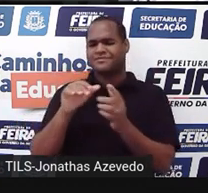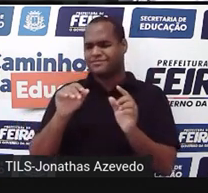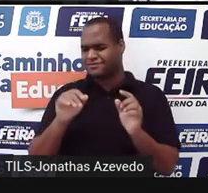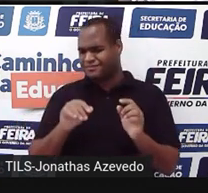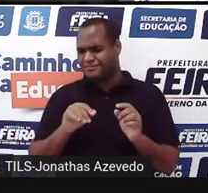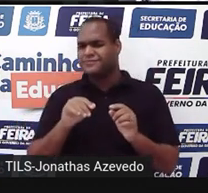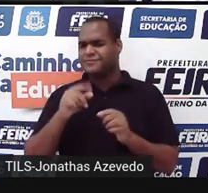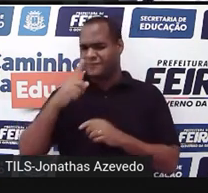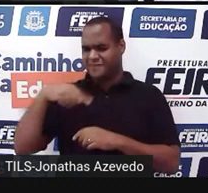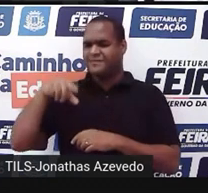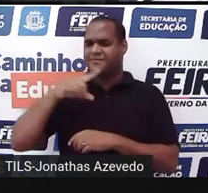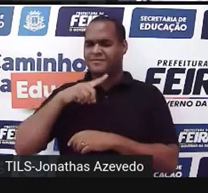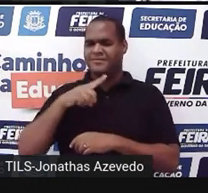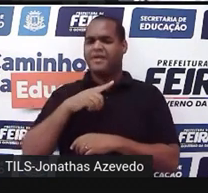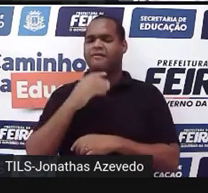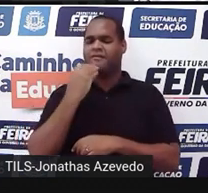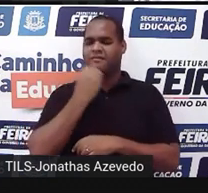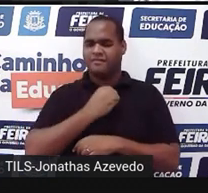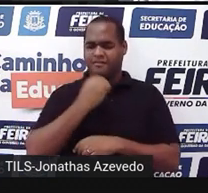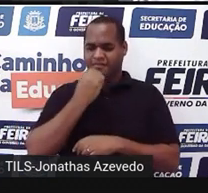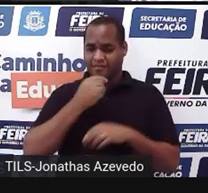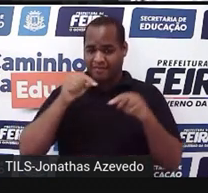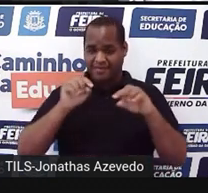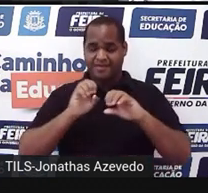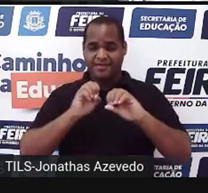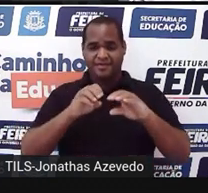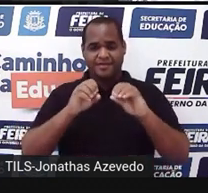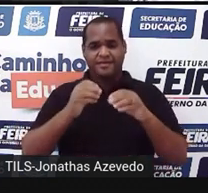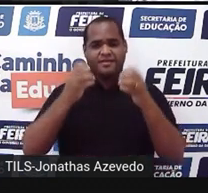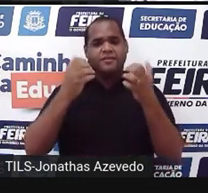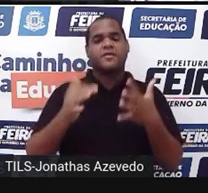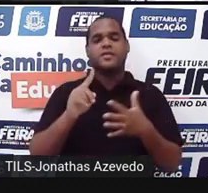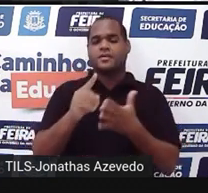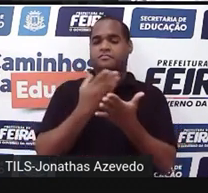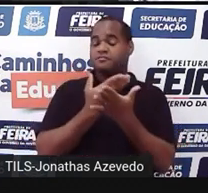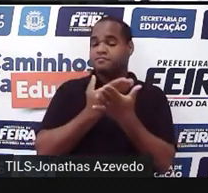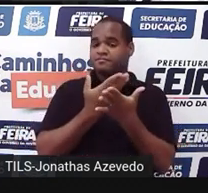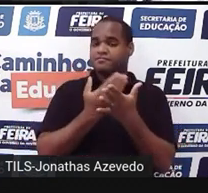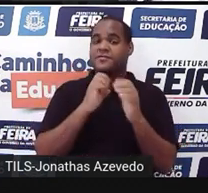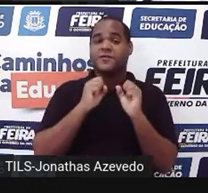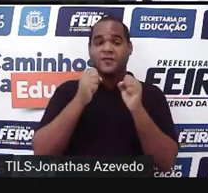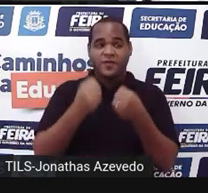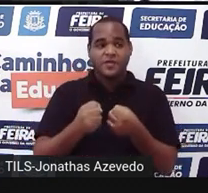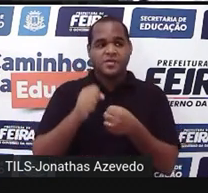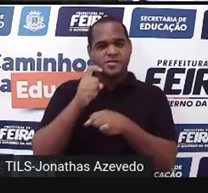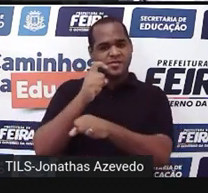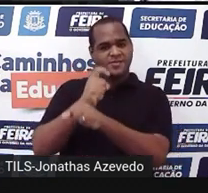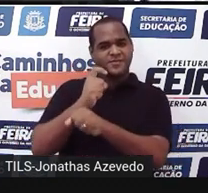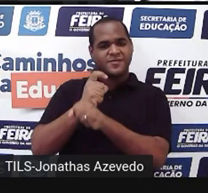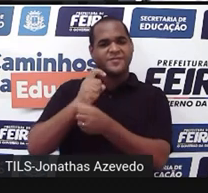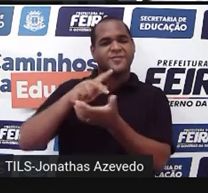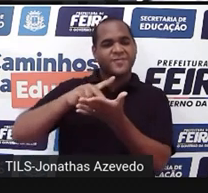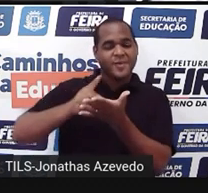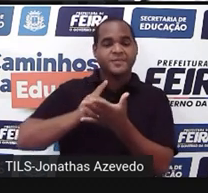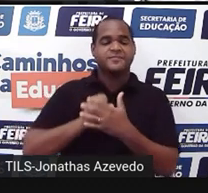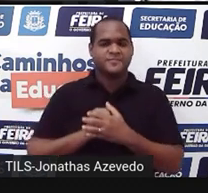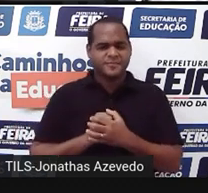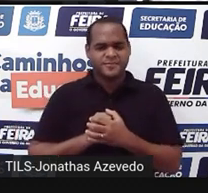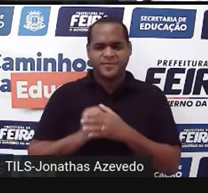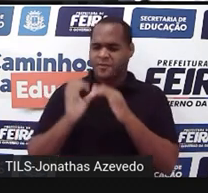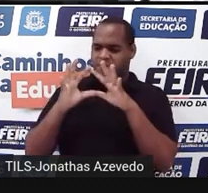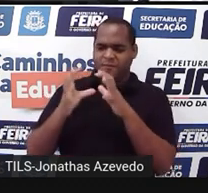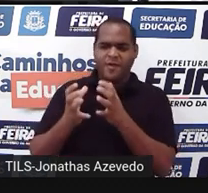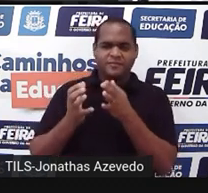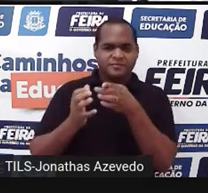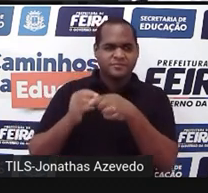tivemos oportunidades aqui em nossas aulas de estudarmos sólidos geométricos. Então, a bola aí, né,